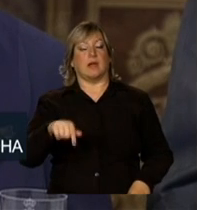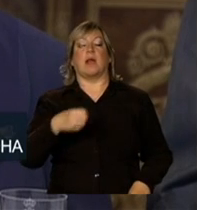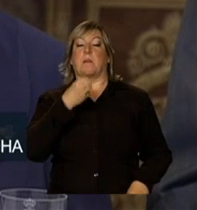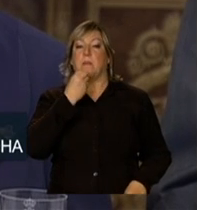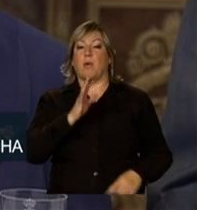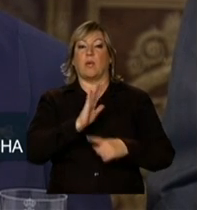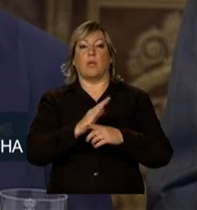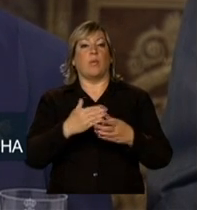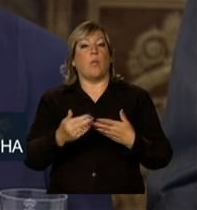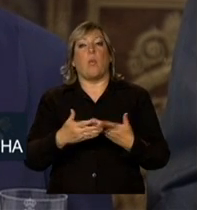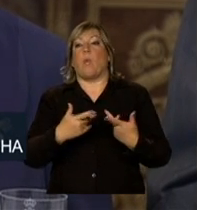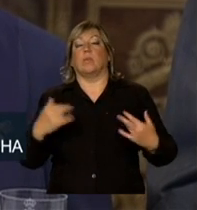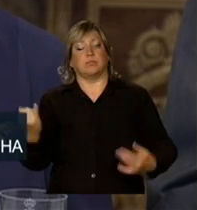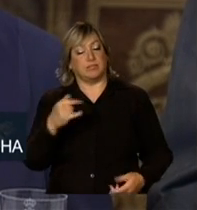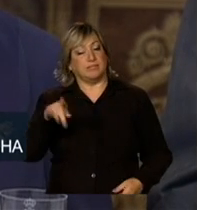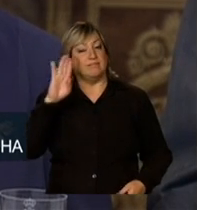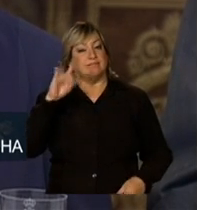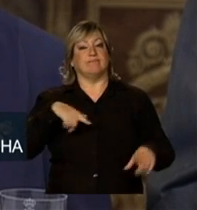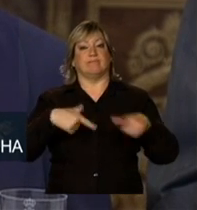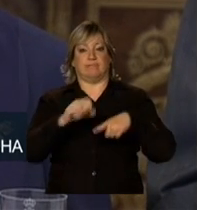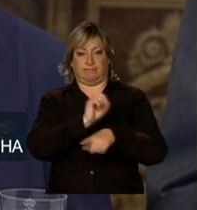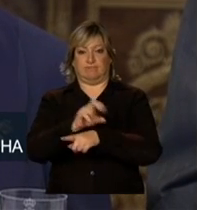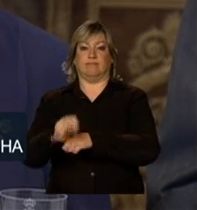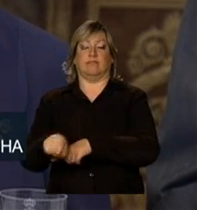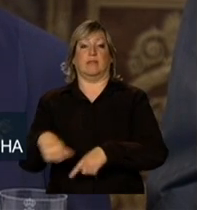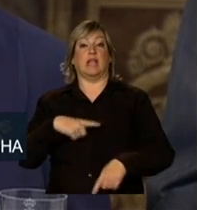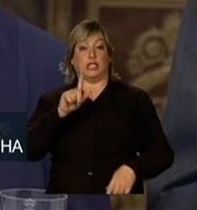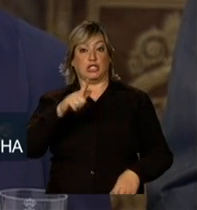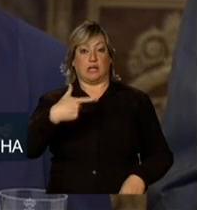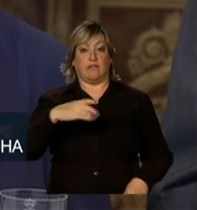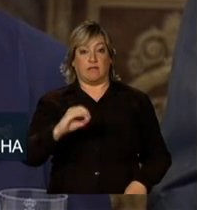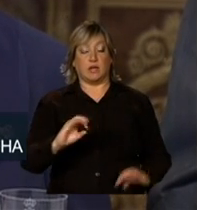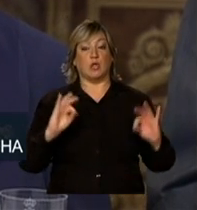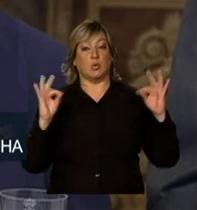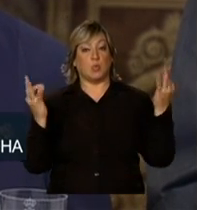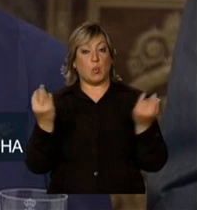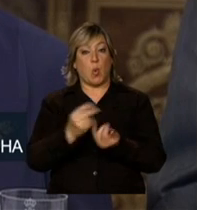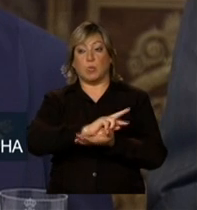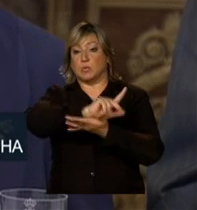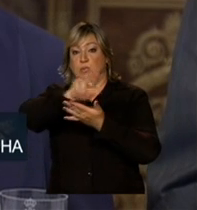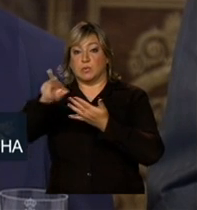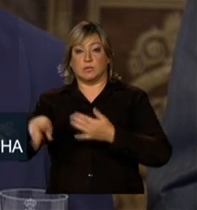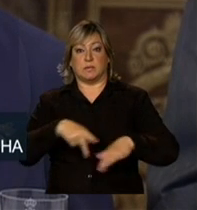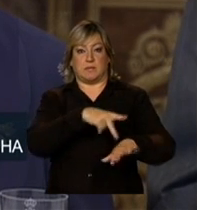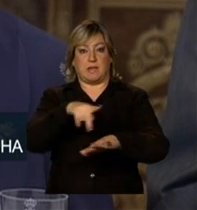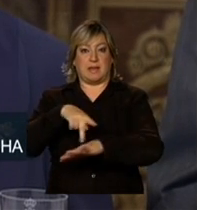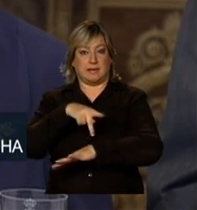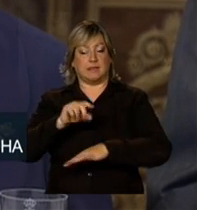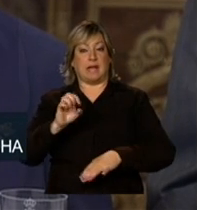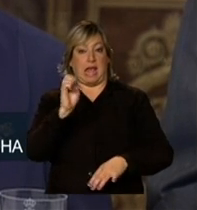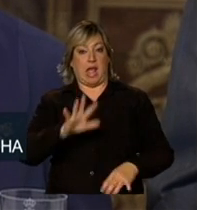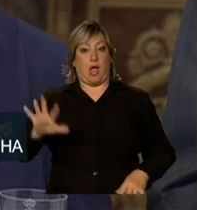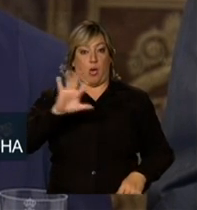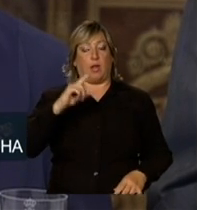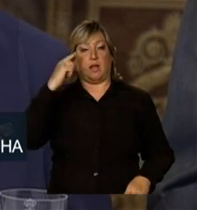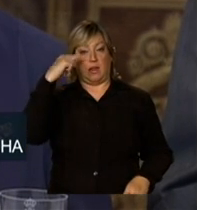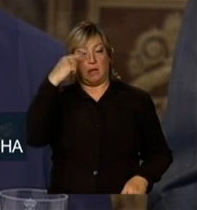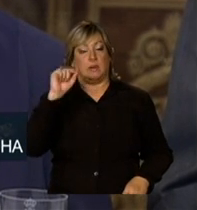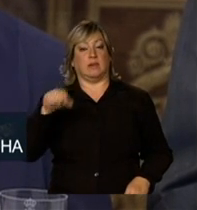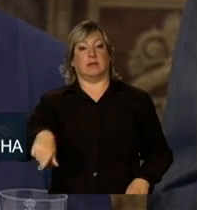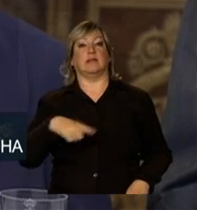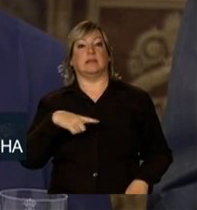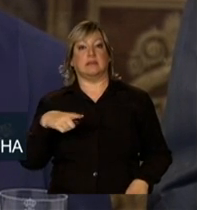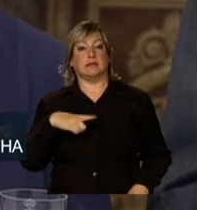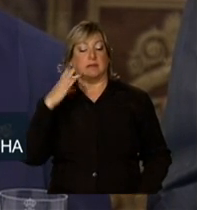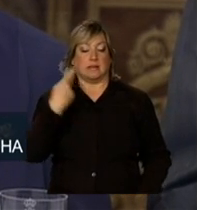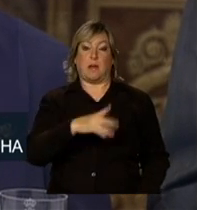de qualquer ajuste. No G20, em todas as instâncias multilaterais, a Europa e a Espanha terão no Brasil um